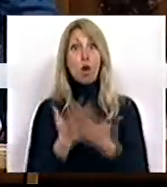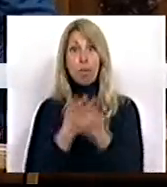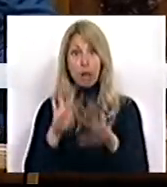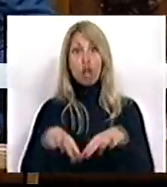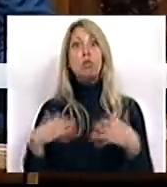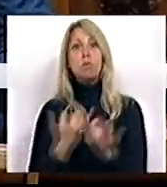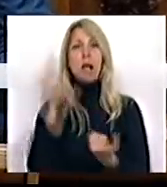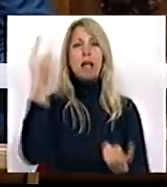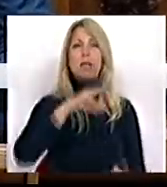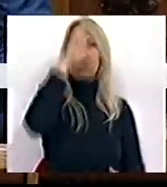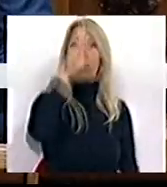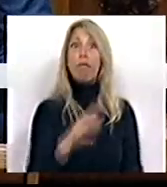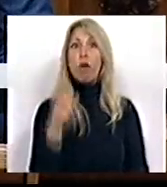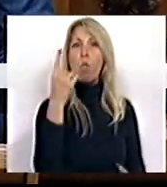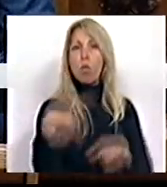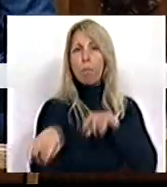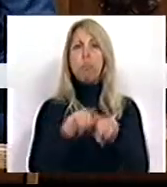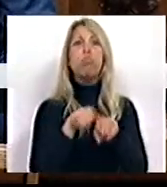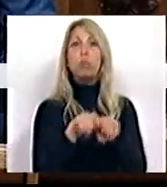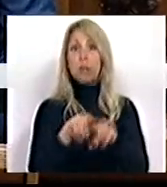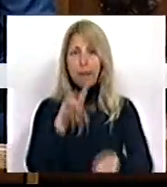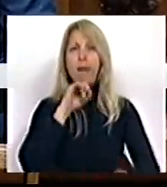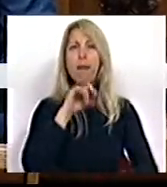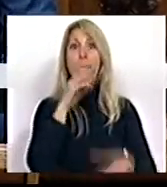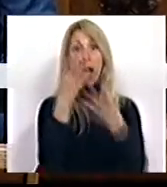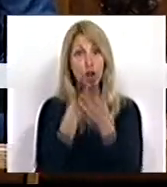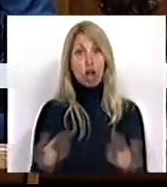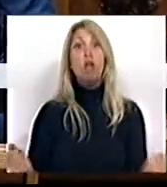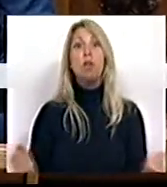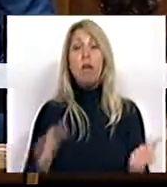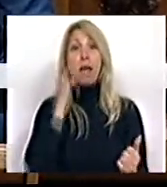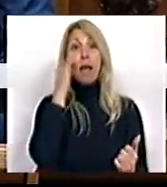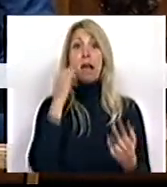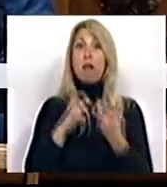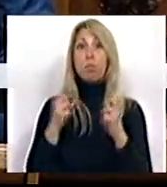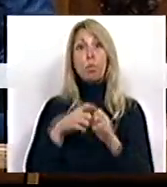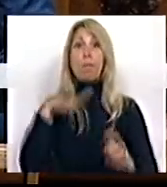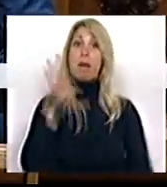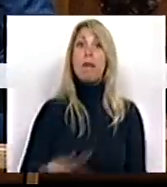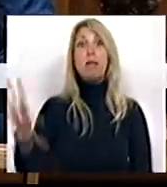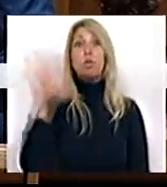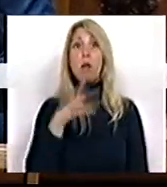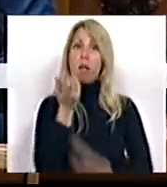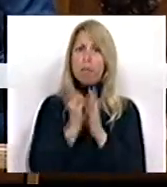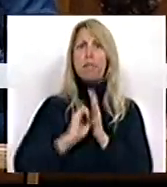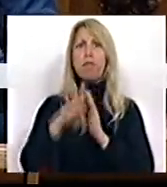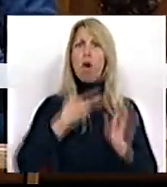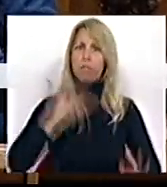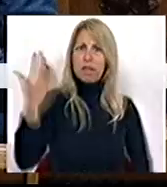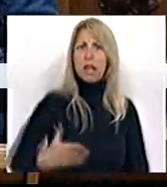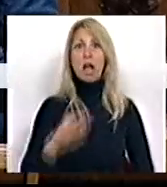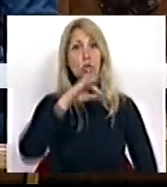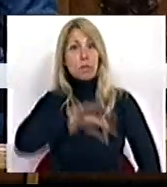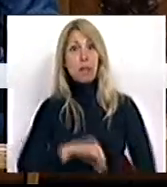social exige um Governo e uma política capazes de resolver os graves problemas nacionais, de devolver direitos,